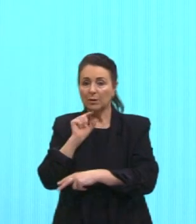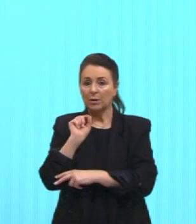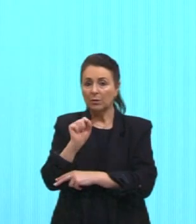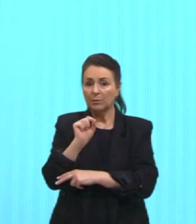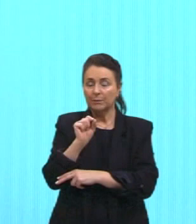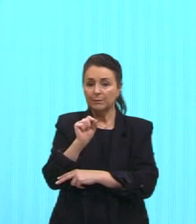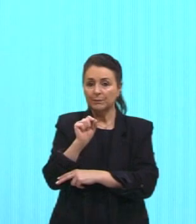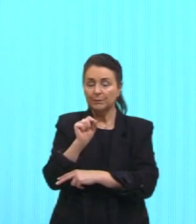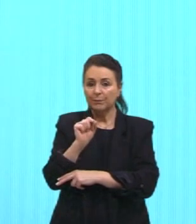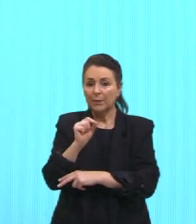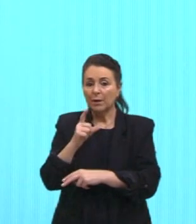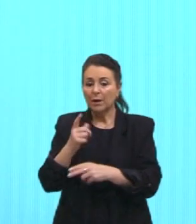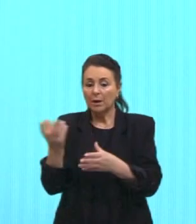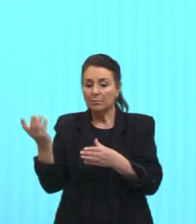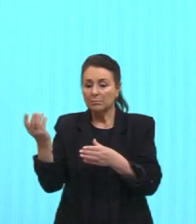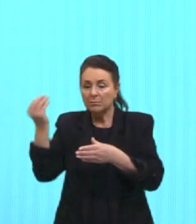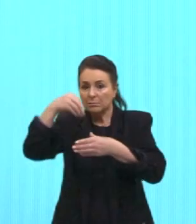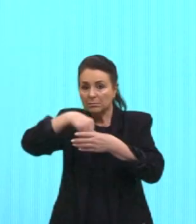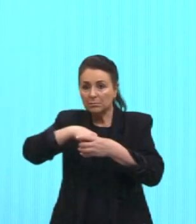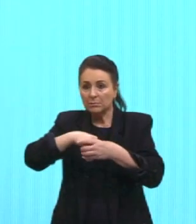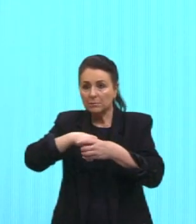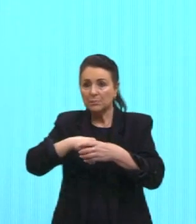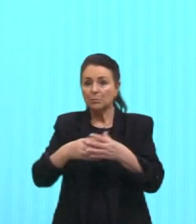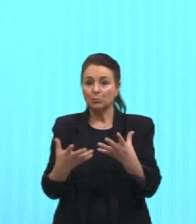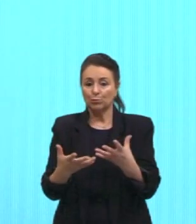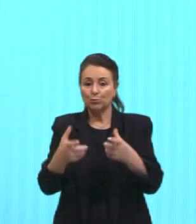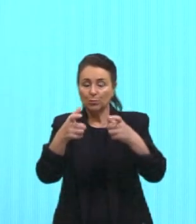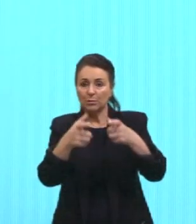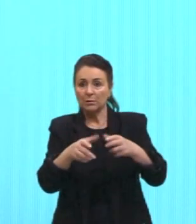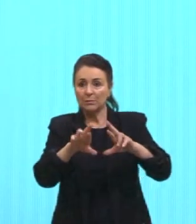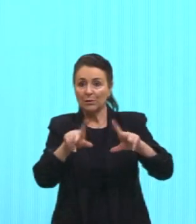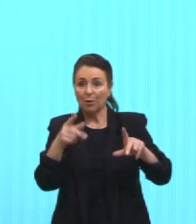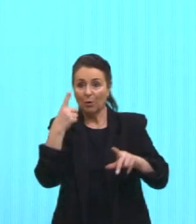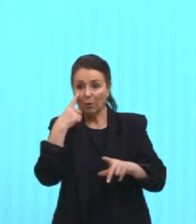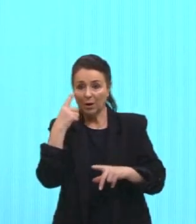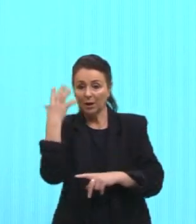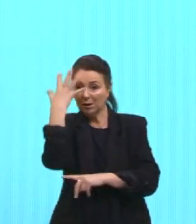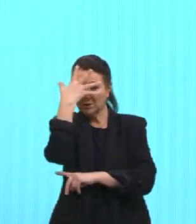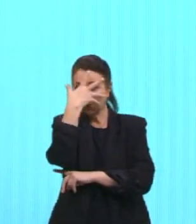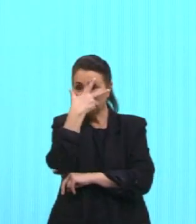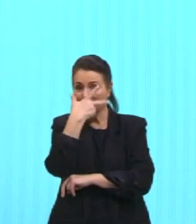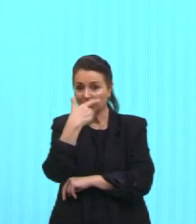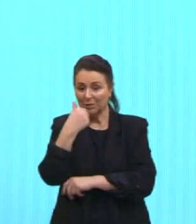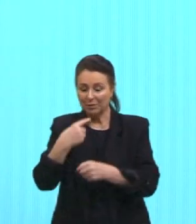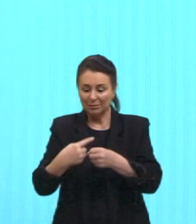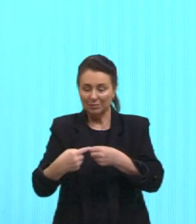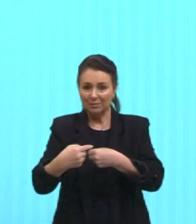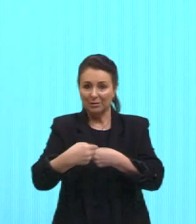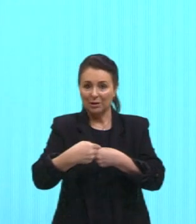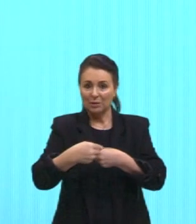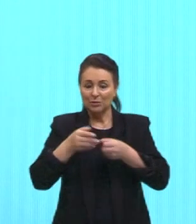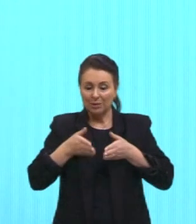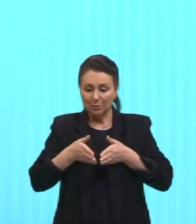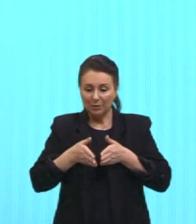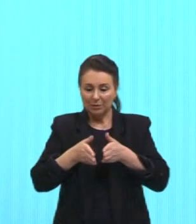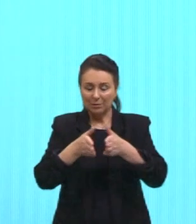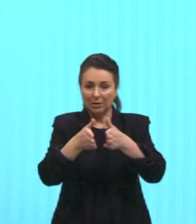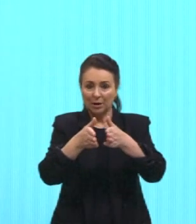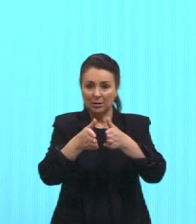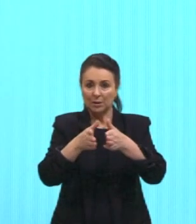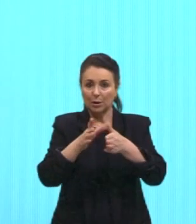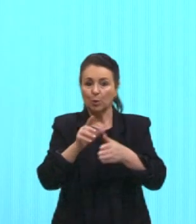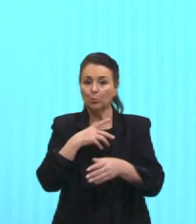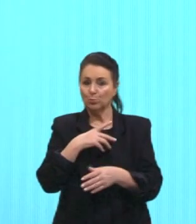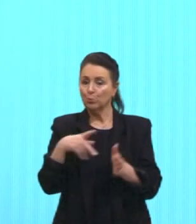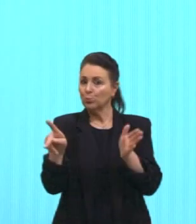implantação de uma nova costa, né. Olha que lindo isso aqui, né. Tu tem uma entrada aqui, os sheiks, então,